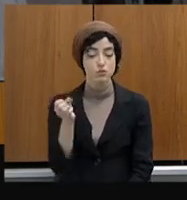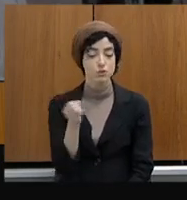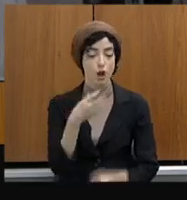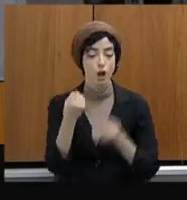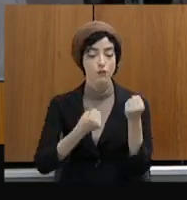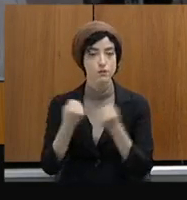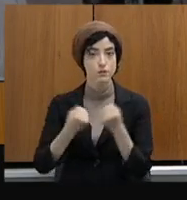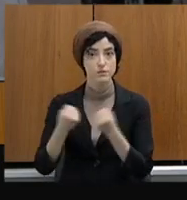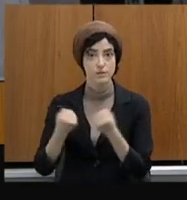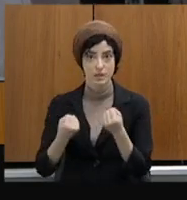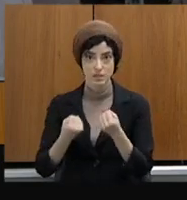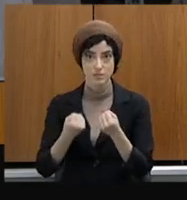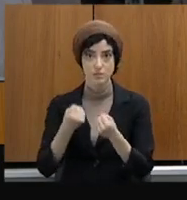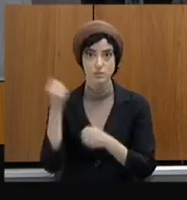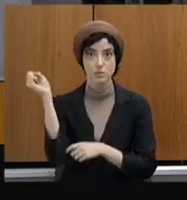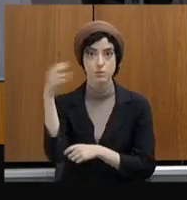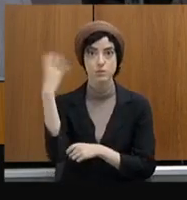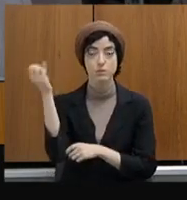não